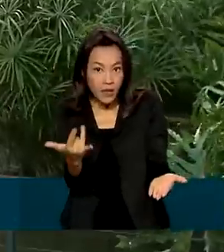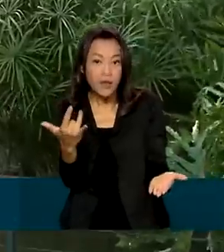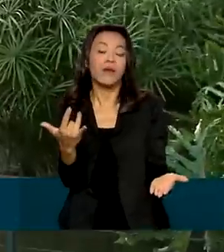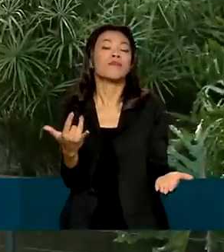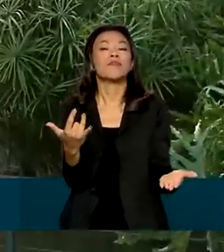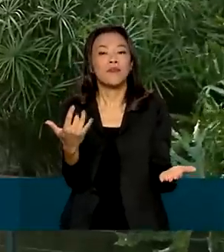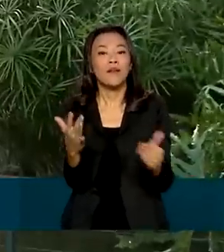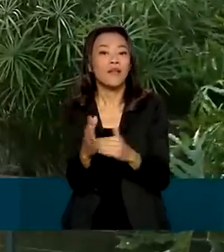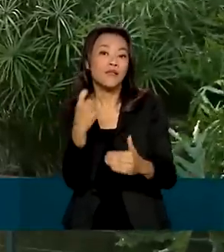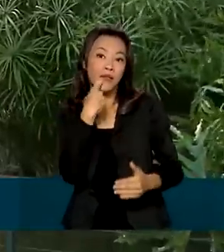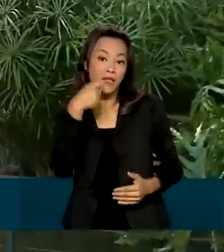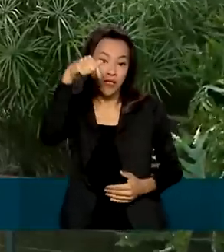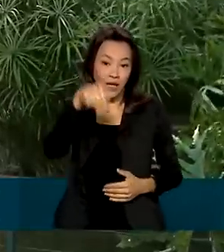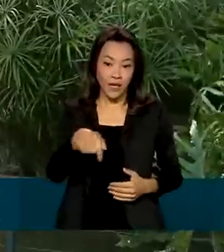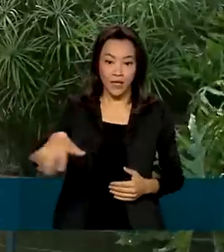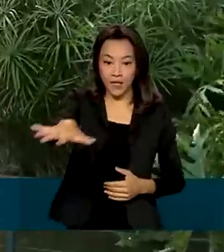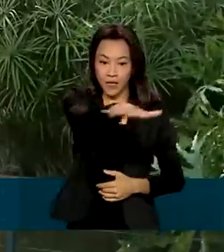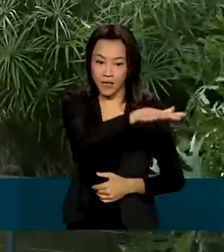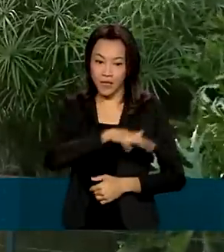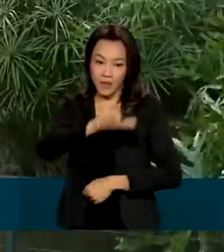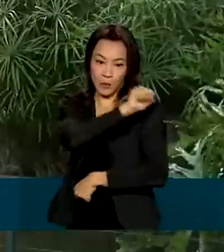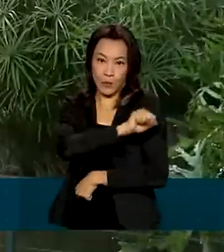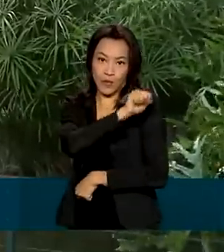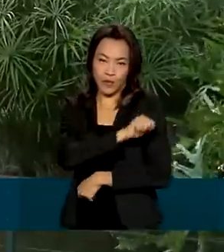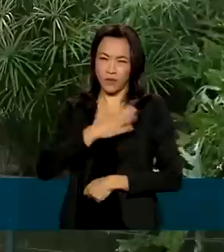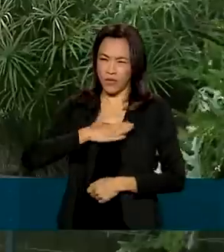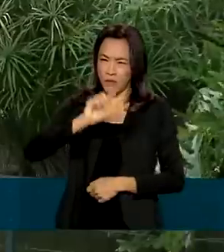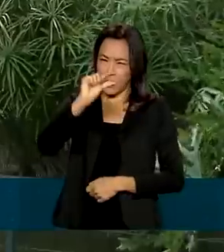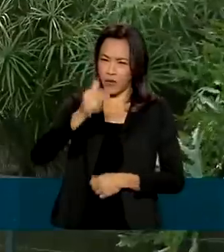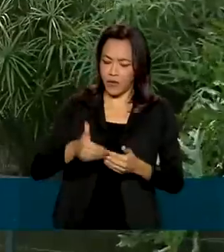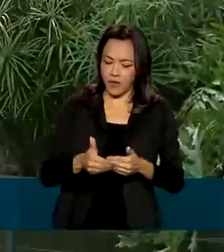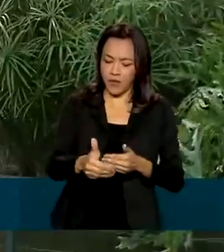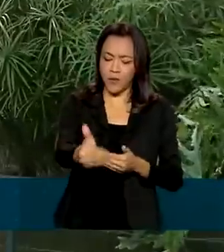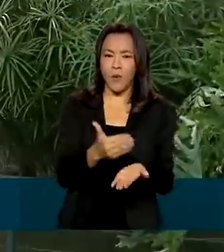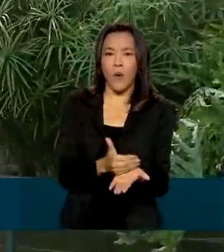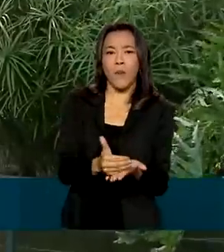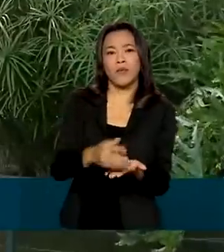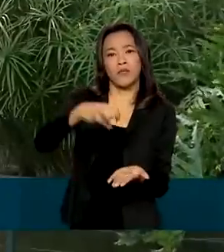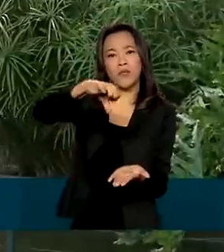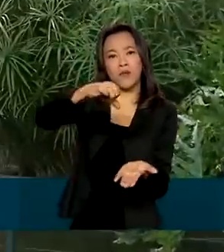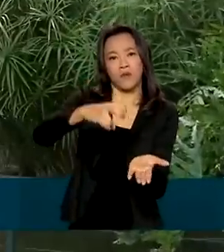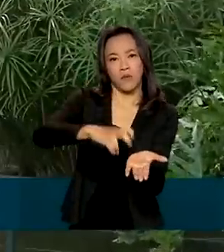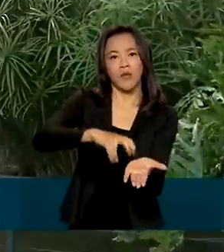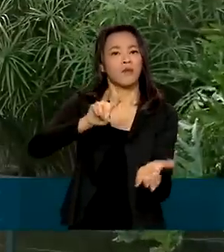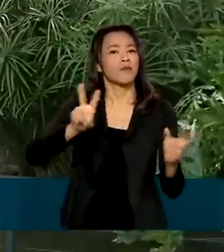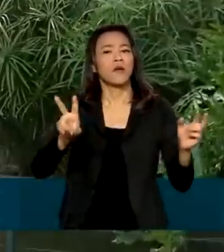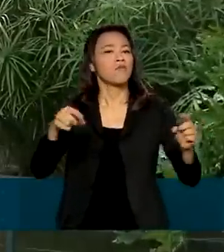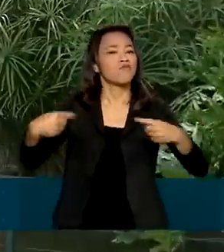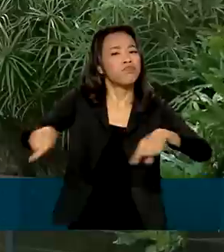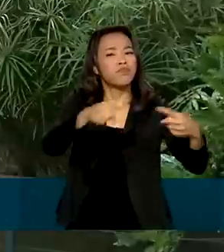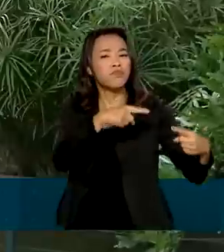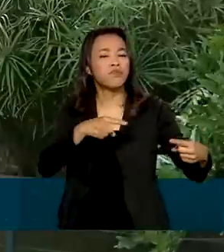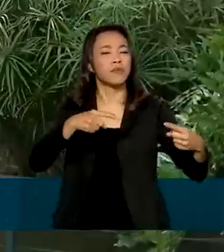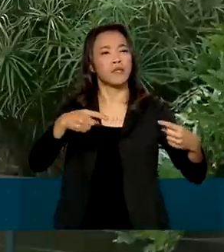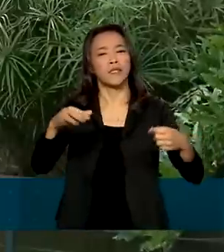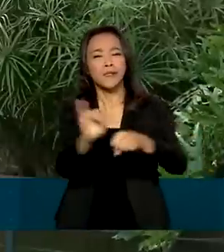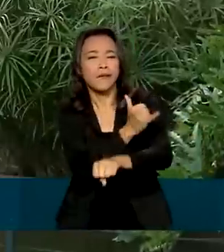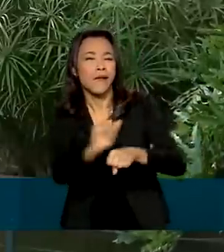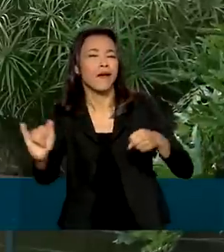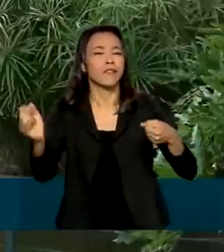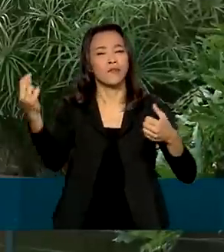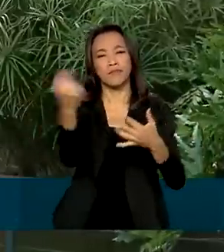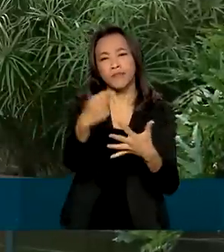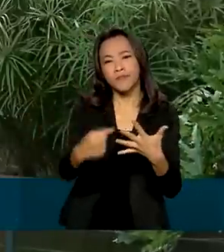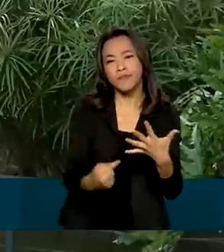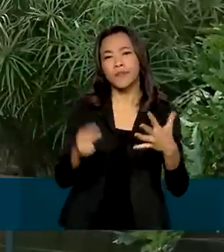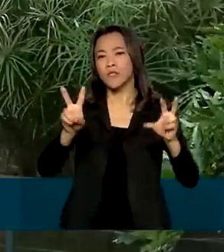no Jardim Botânico do Rio de Janeiro. Esse evento começa daqui a pouquinho, às 9 horas da manhã, e vai debater e apresentar estratégias com foco